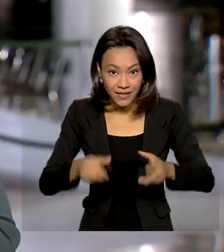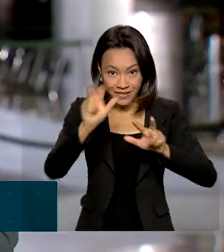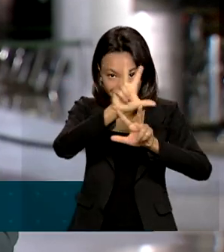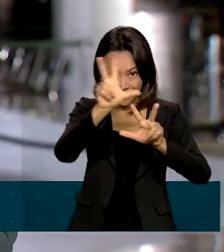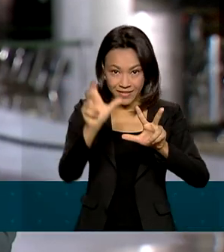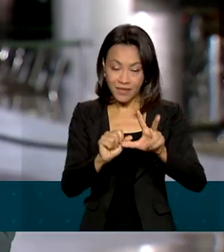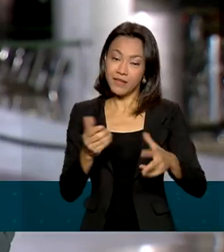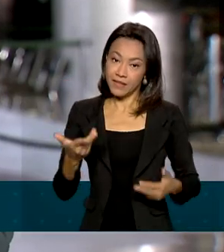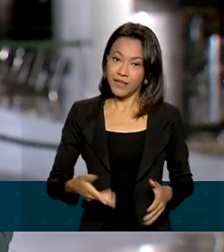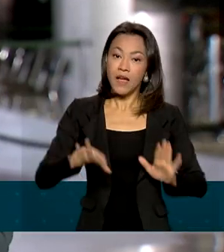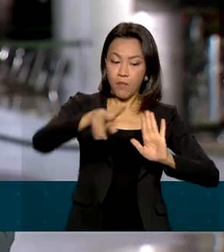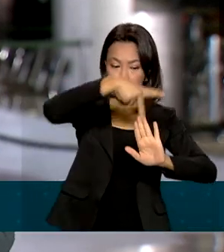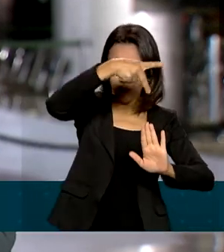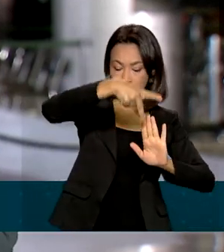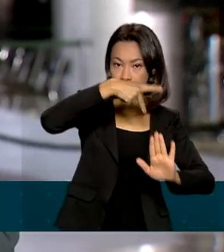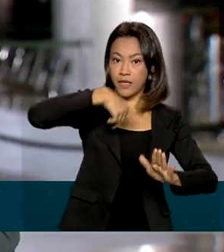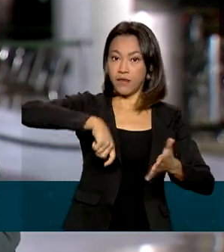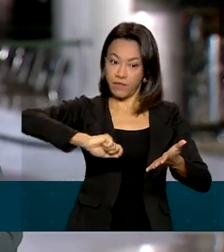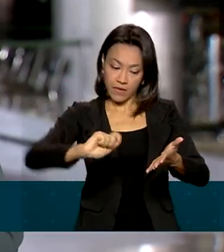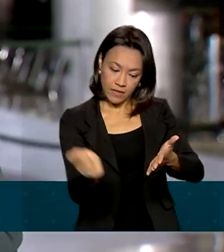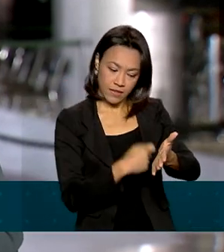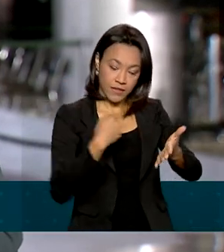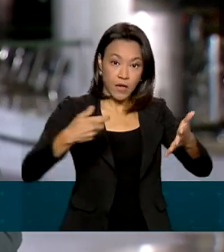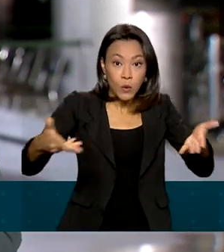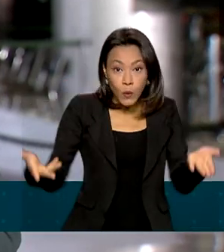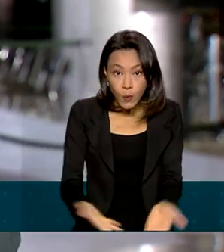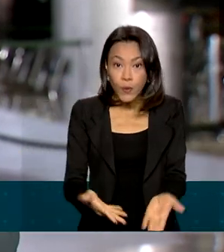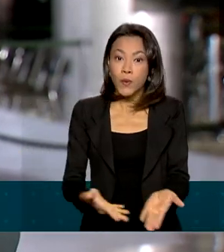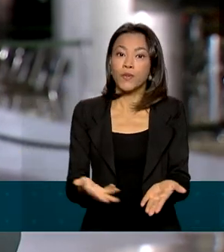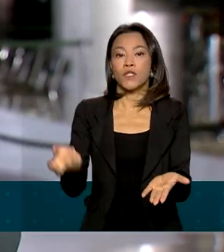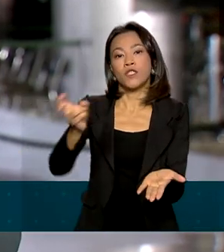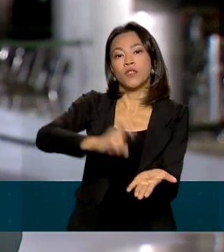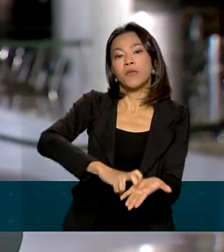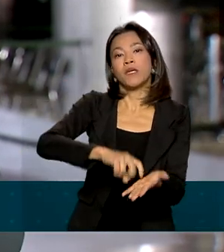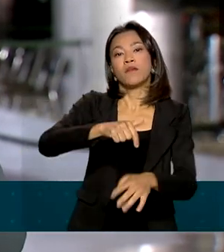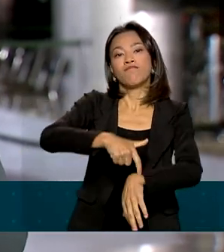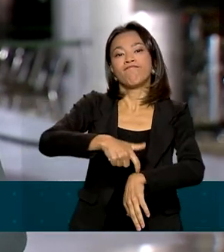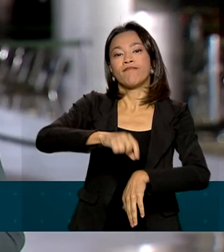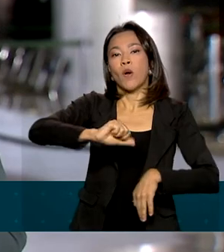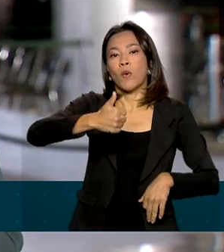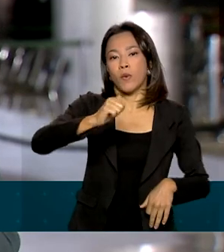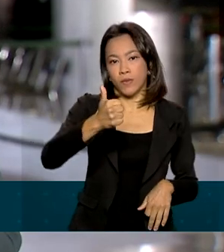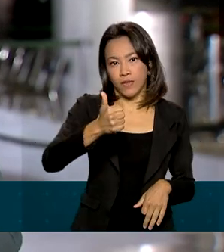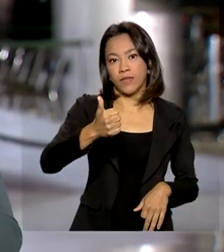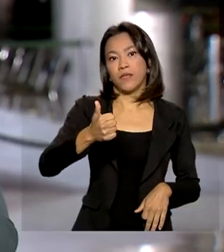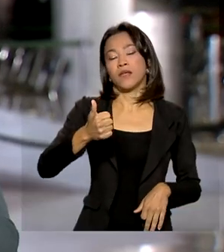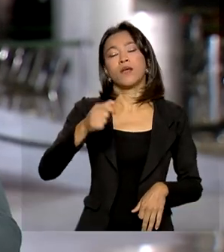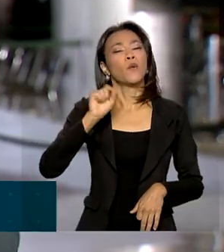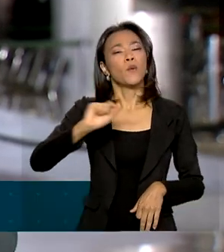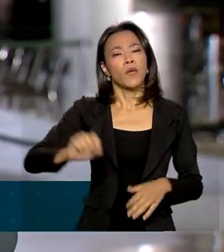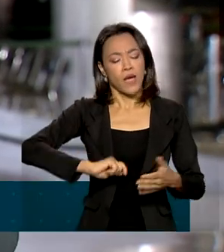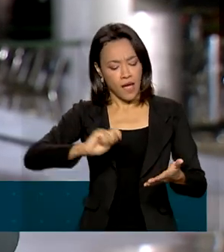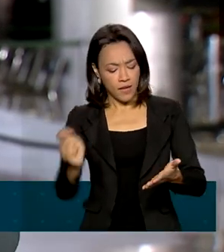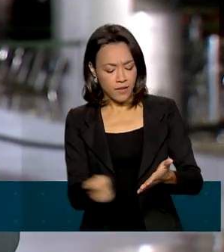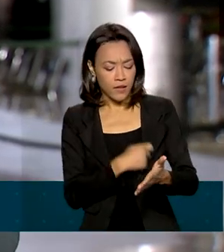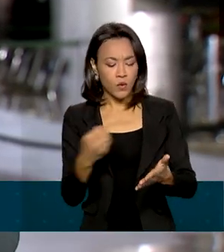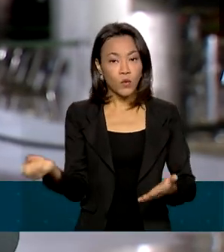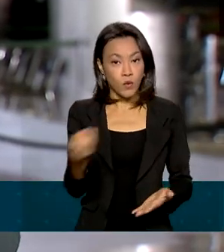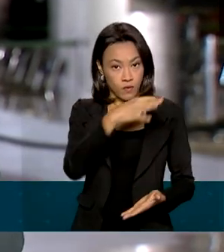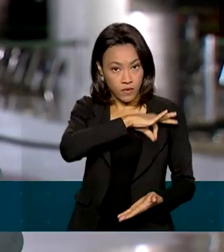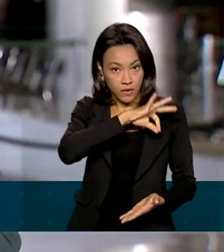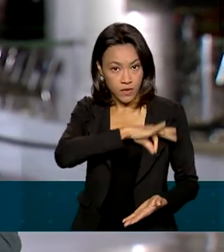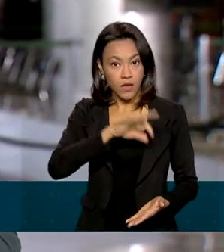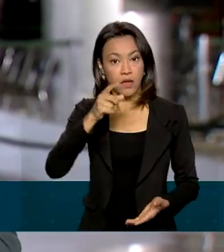Renata, essa portaria vai ser assinada hoje aqui no Palácio do Planalto às 11 da manhã. E ela prevê a assinatura do novo piso